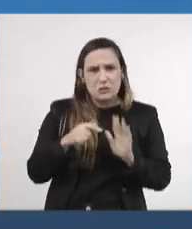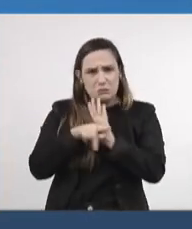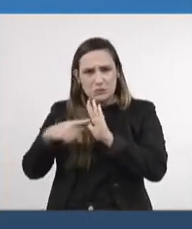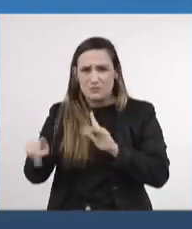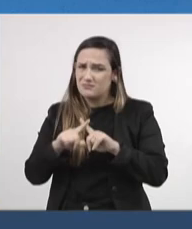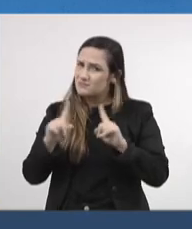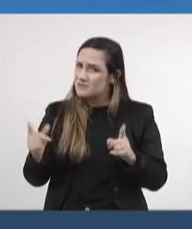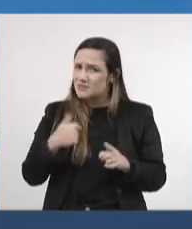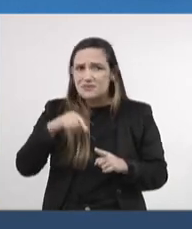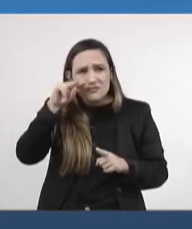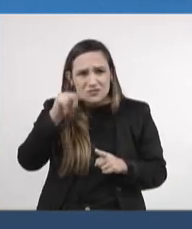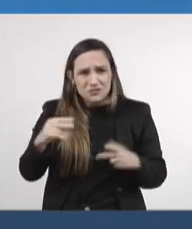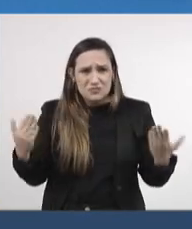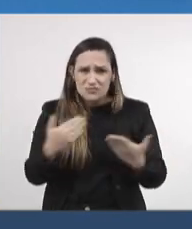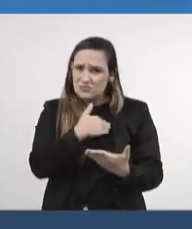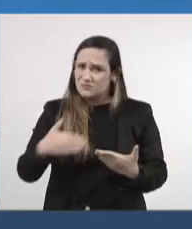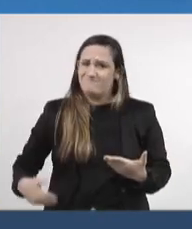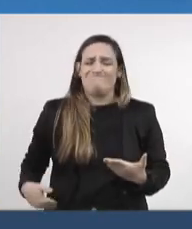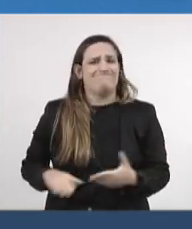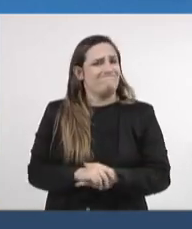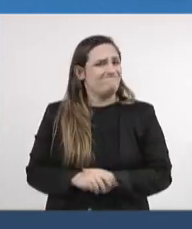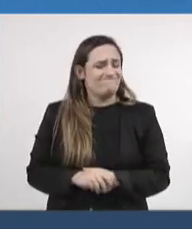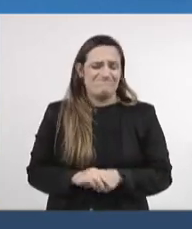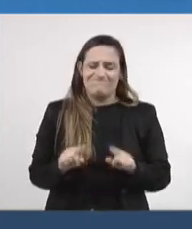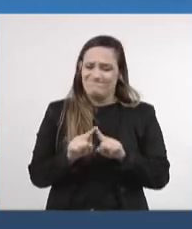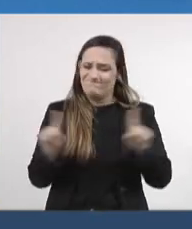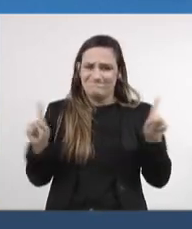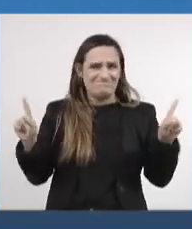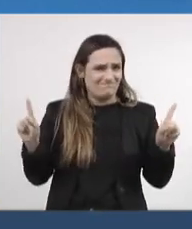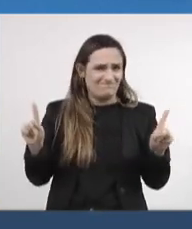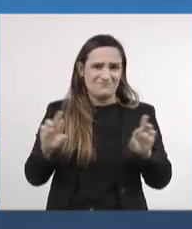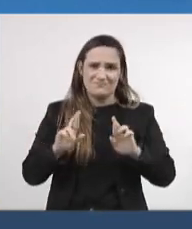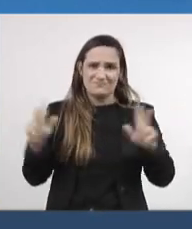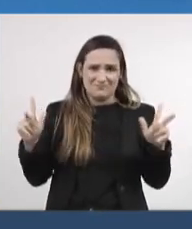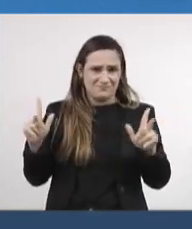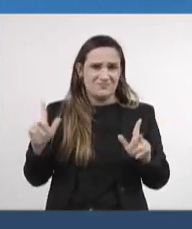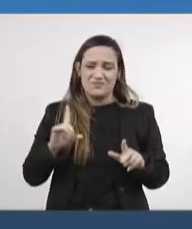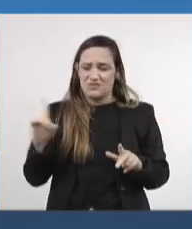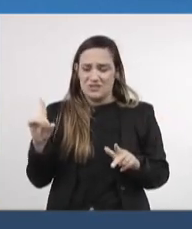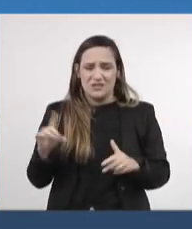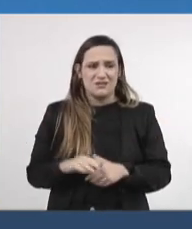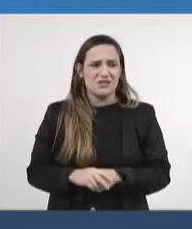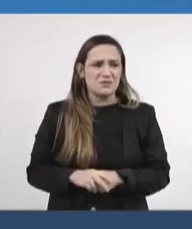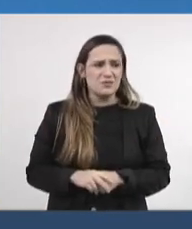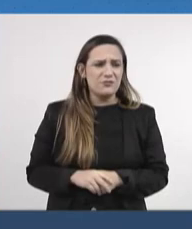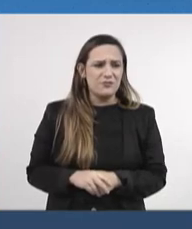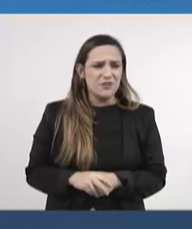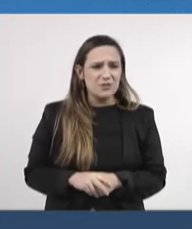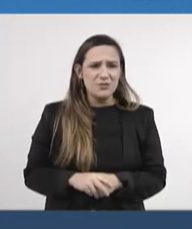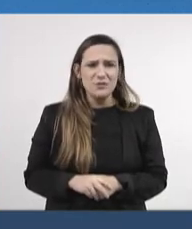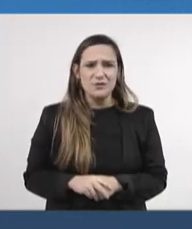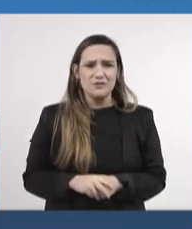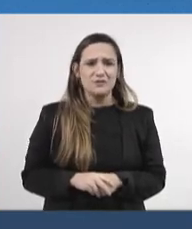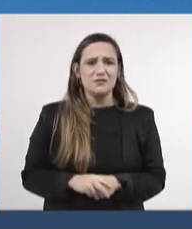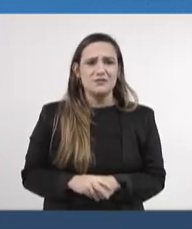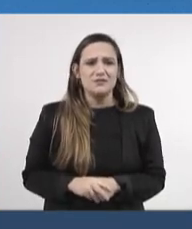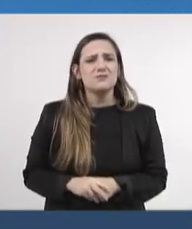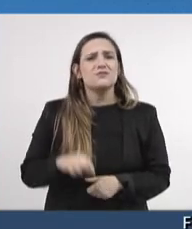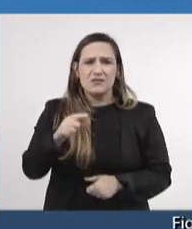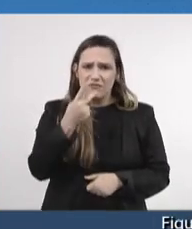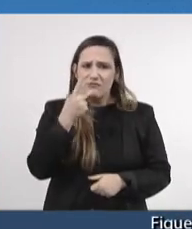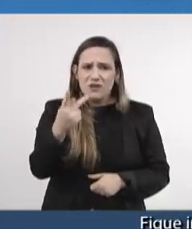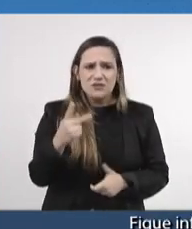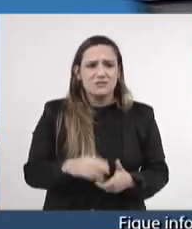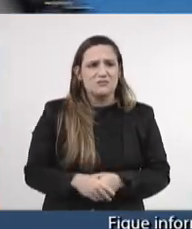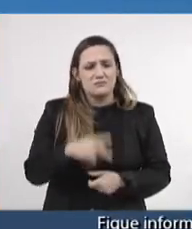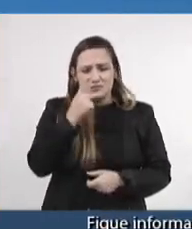governo do Mato Grosso do Sul hoje é um posicionamento completamente diferente. Como a vossa excelência bem disse, o PT tem